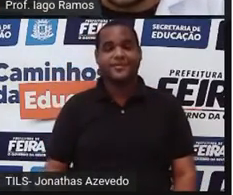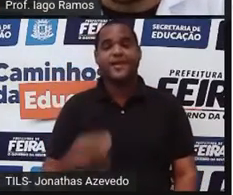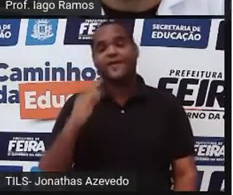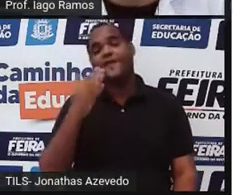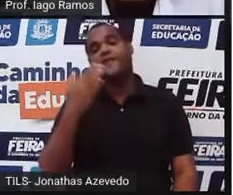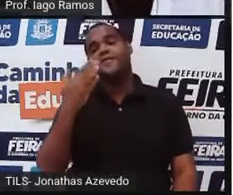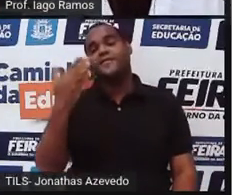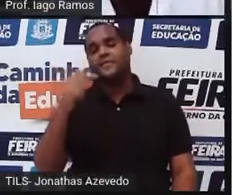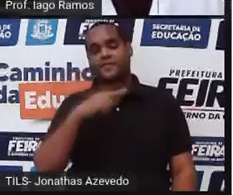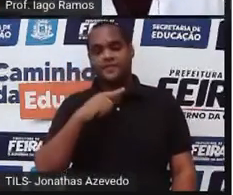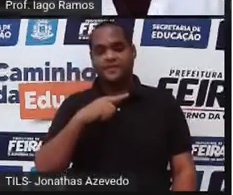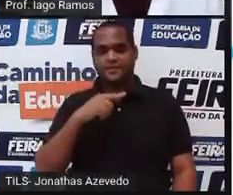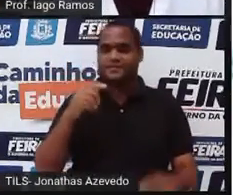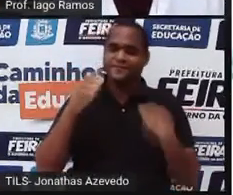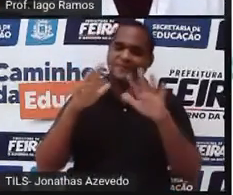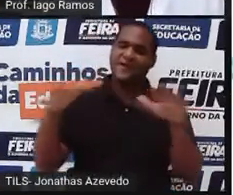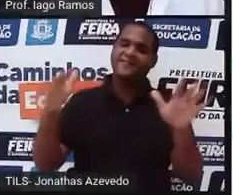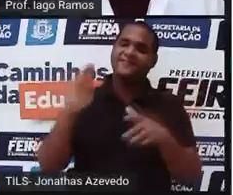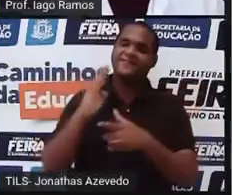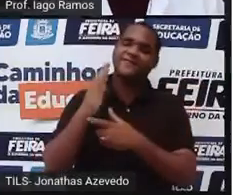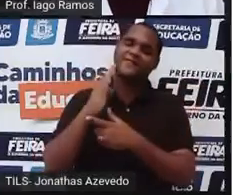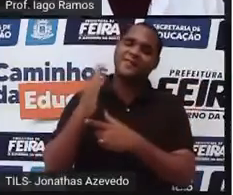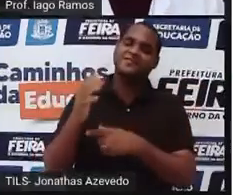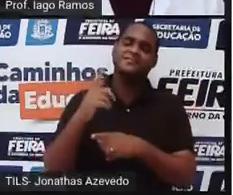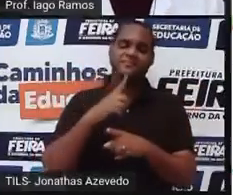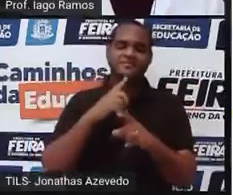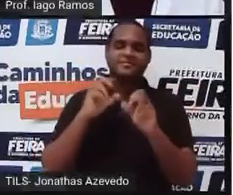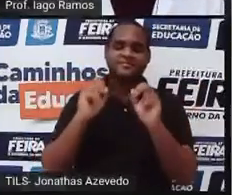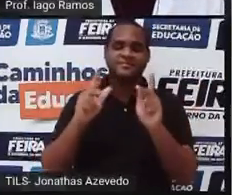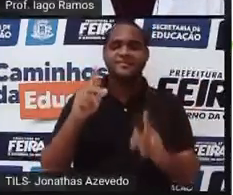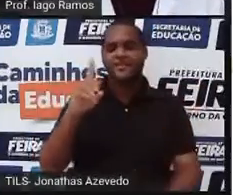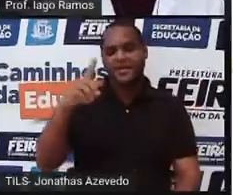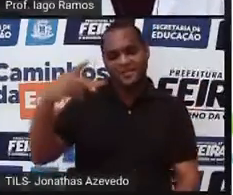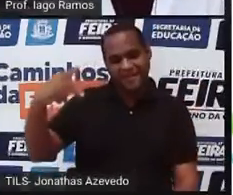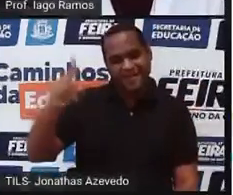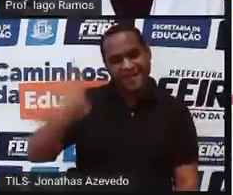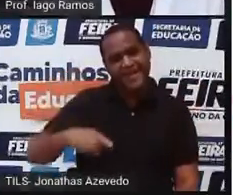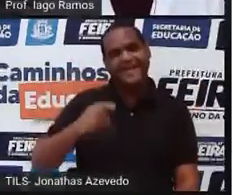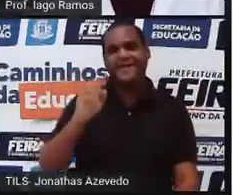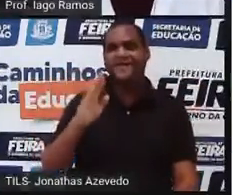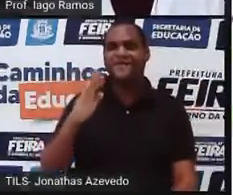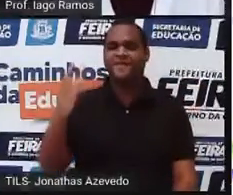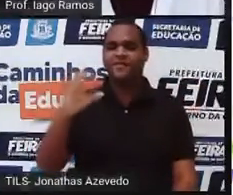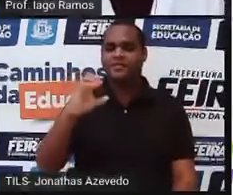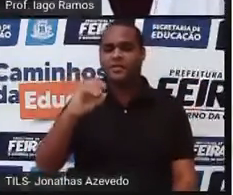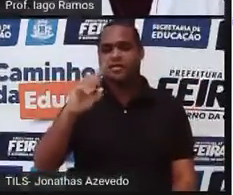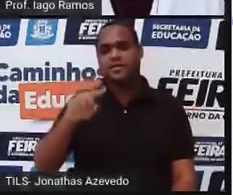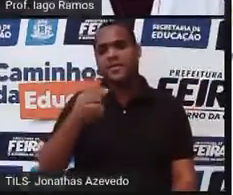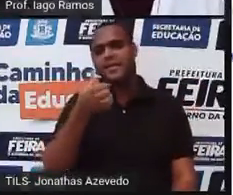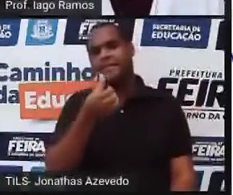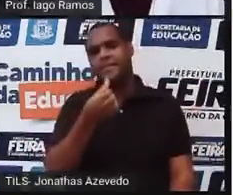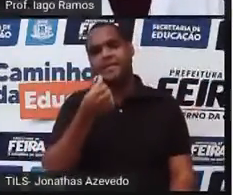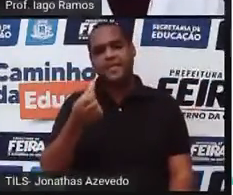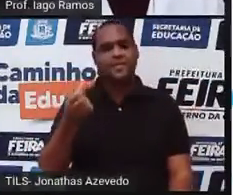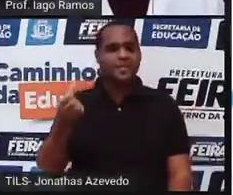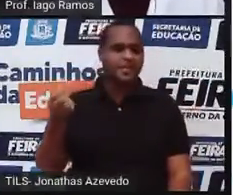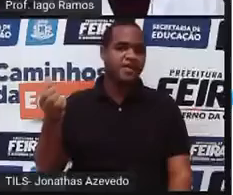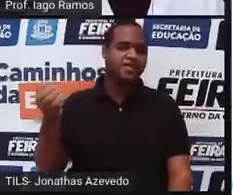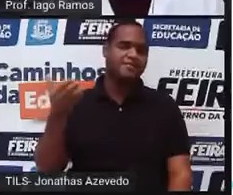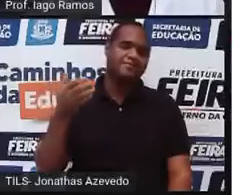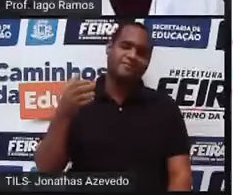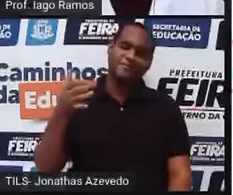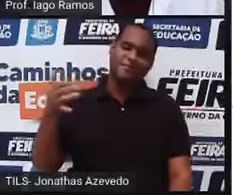falso, galerinha. Essa dízima periódica 0,666